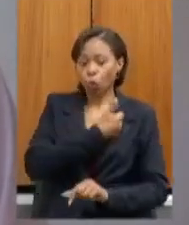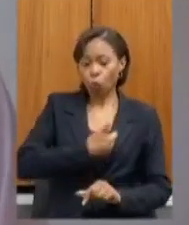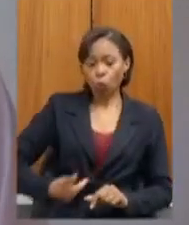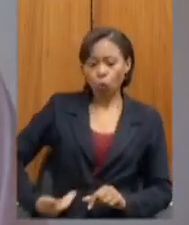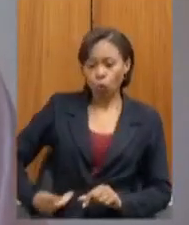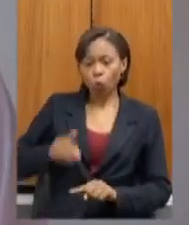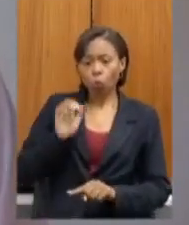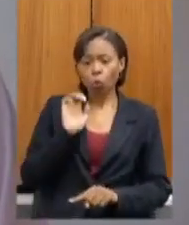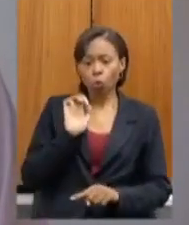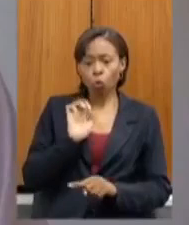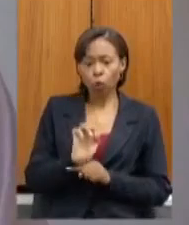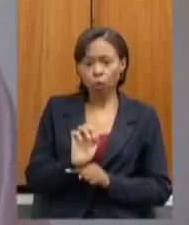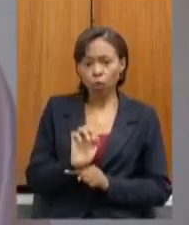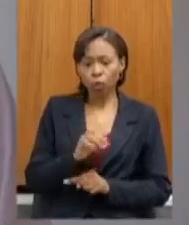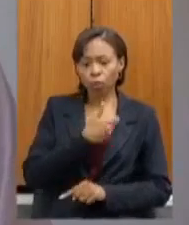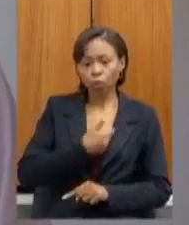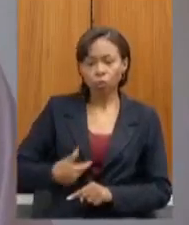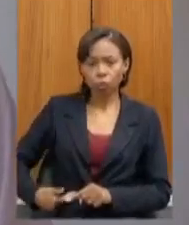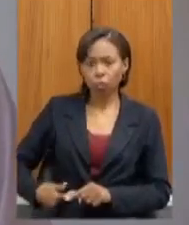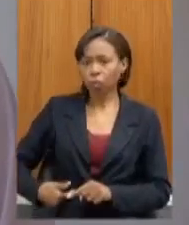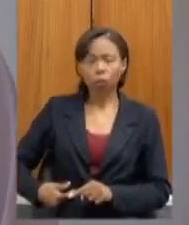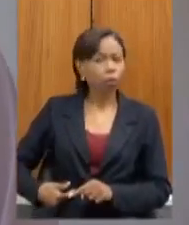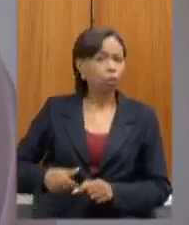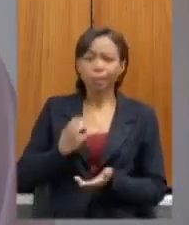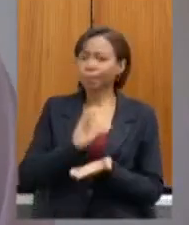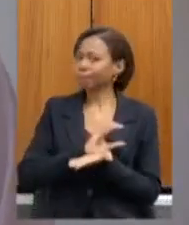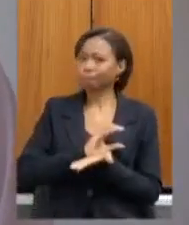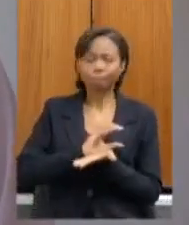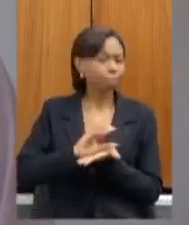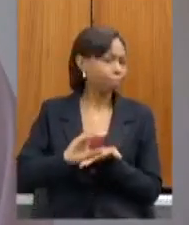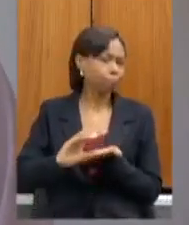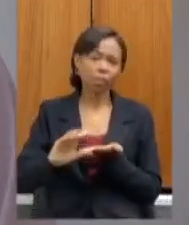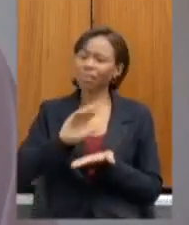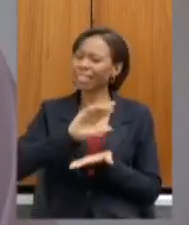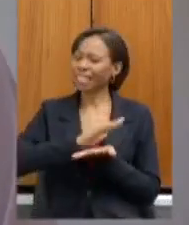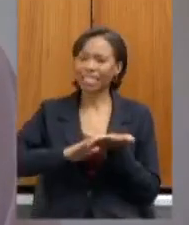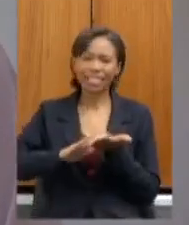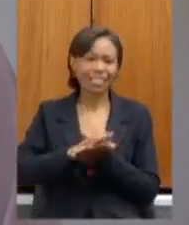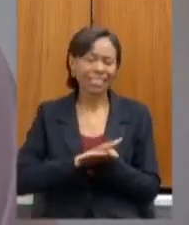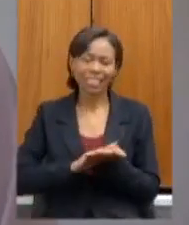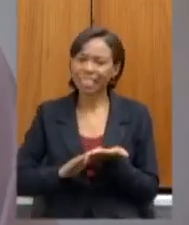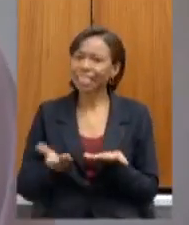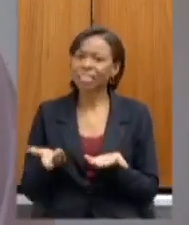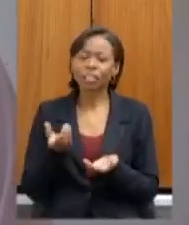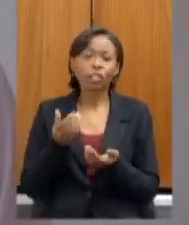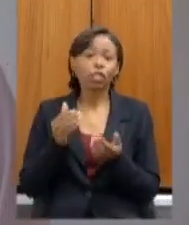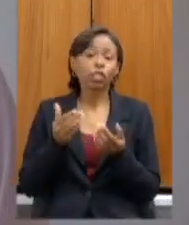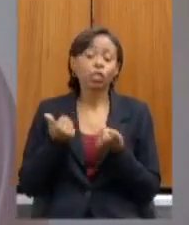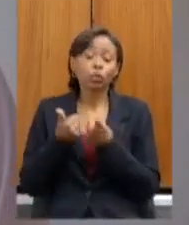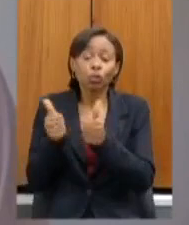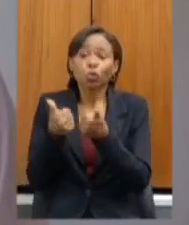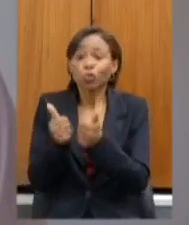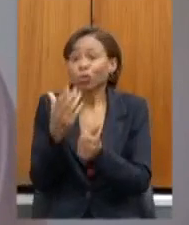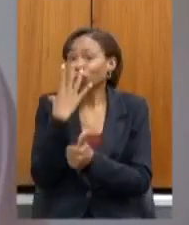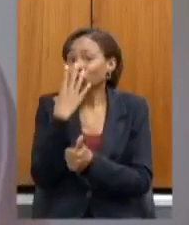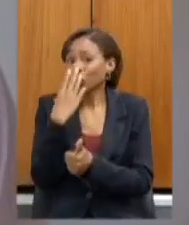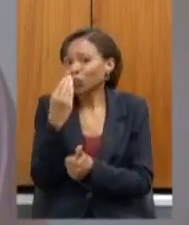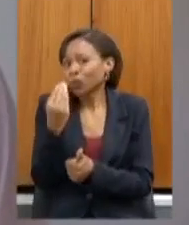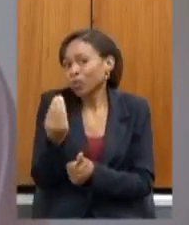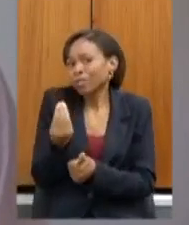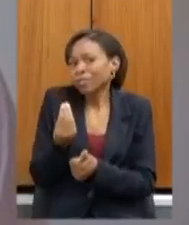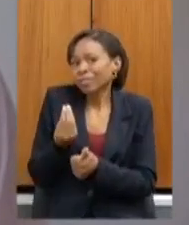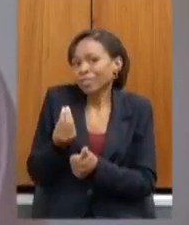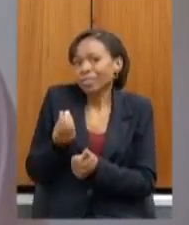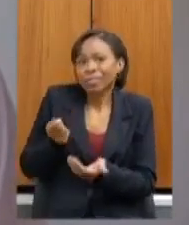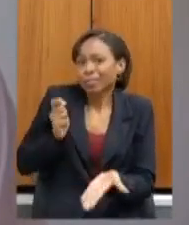deixou de repassar parcelas e mais parcelas de transporte escolar para as prefeituras isso é uma